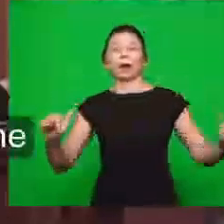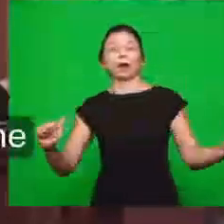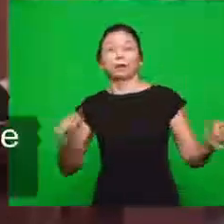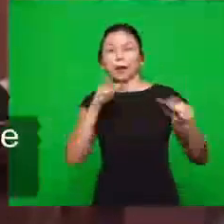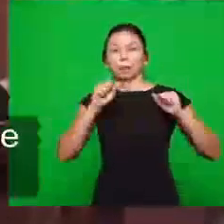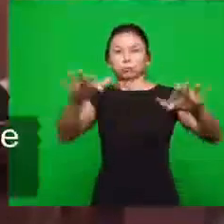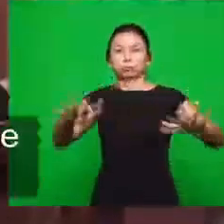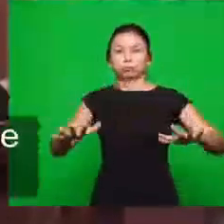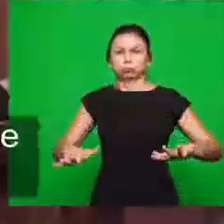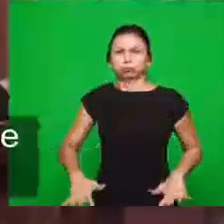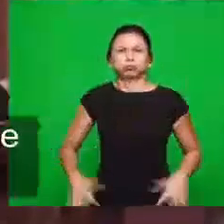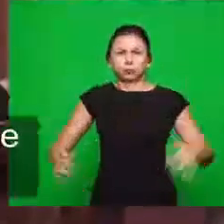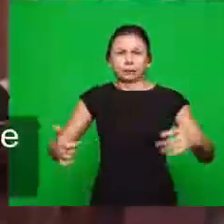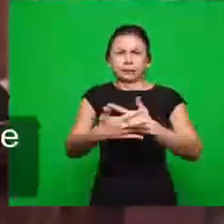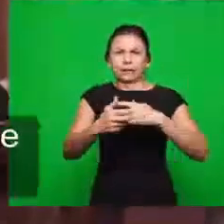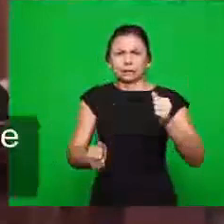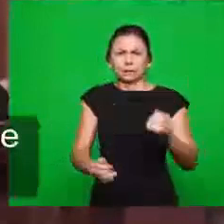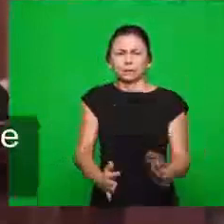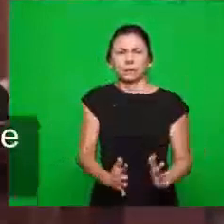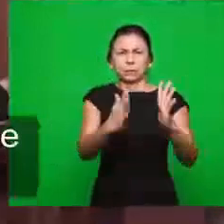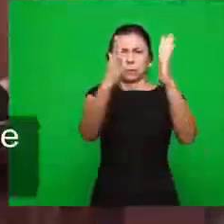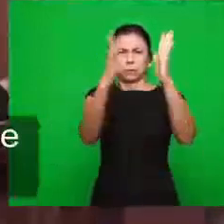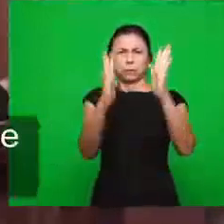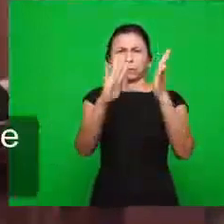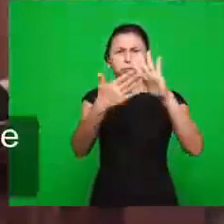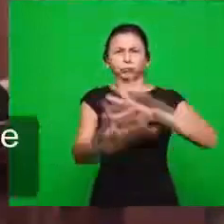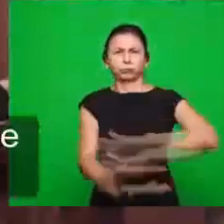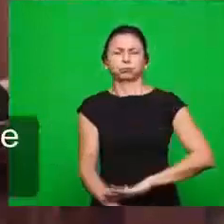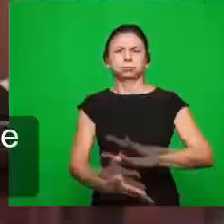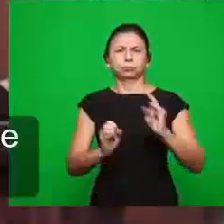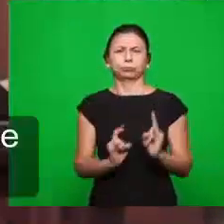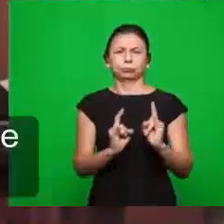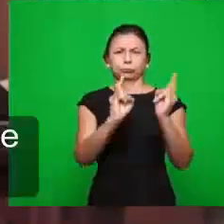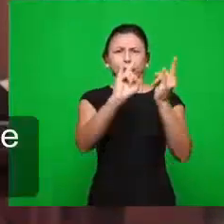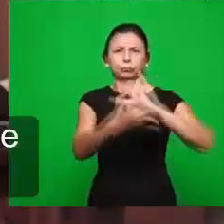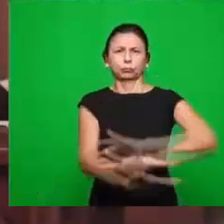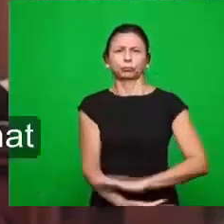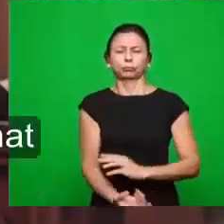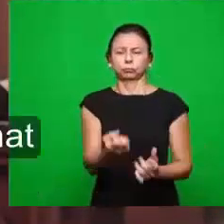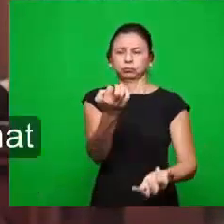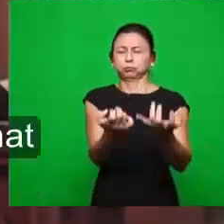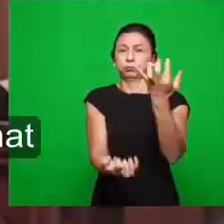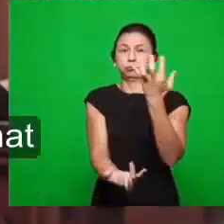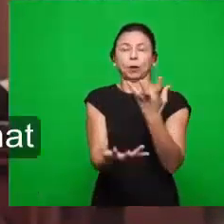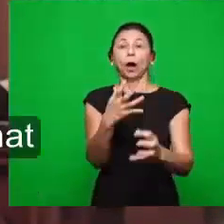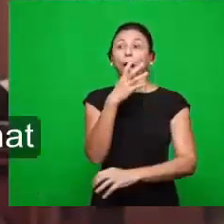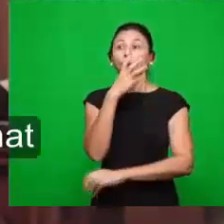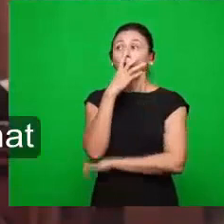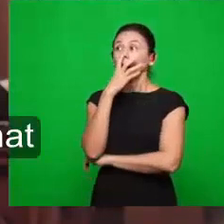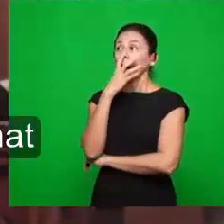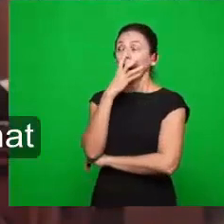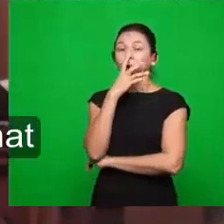o mar entrando nas cidades e derrubando tudo e fogo. E as pessoas veem isso